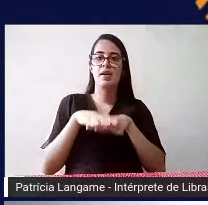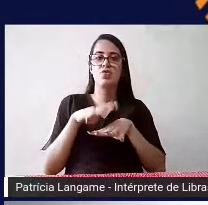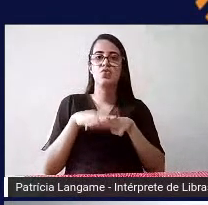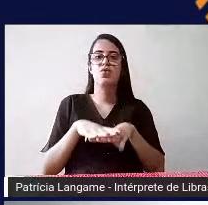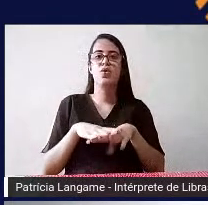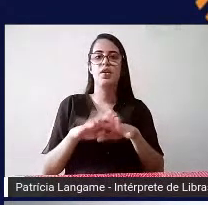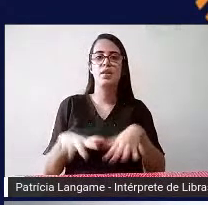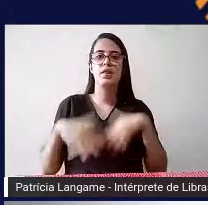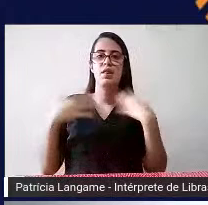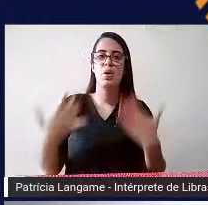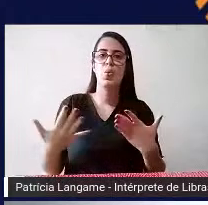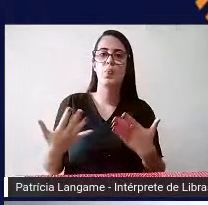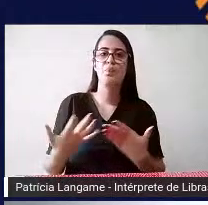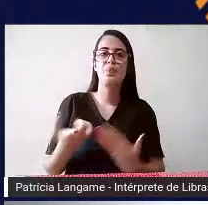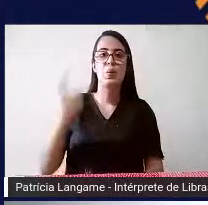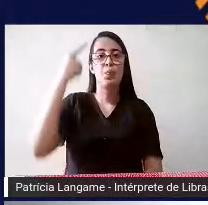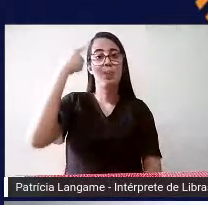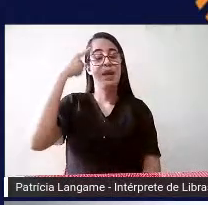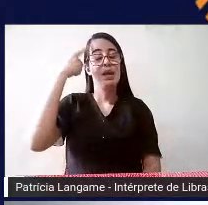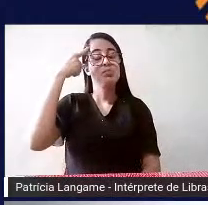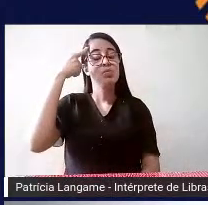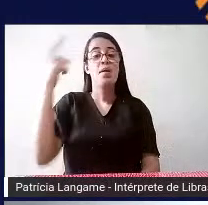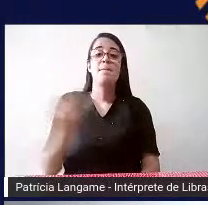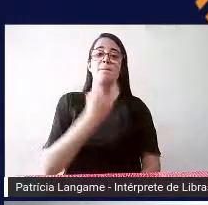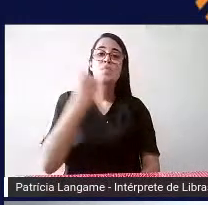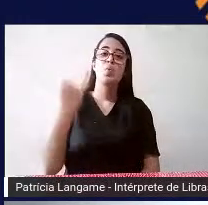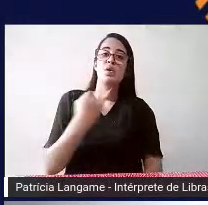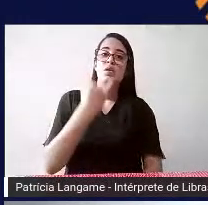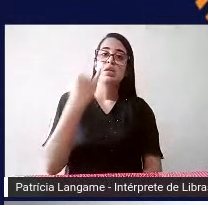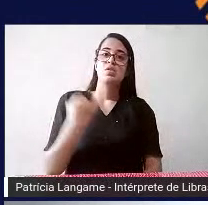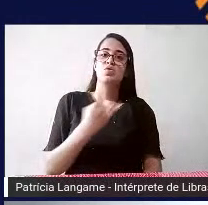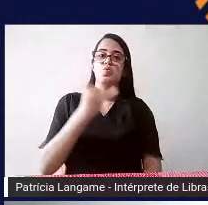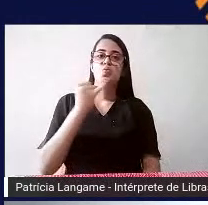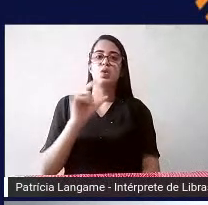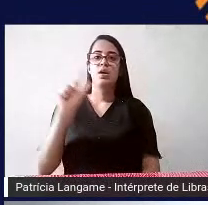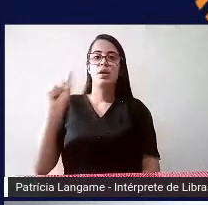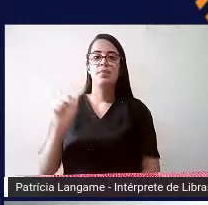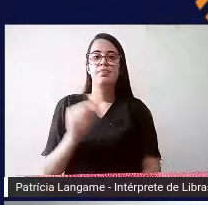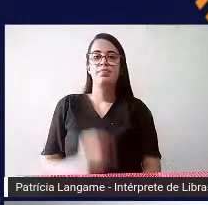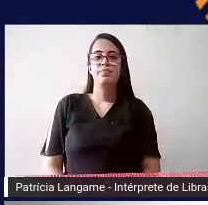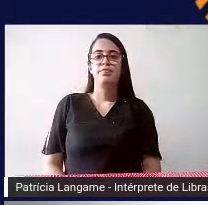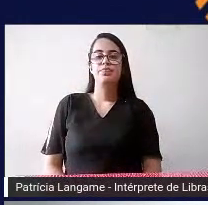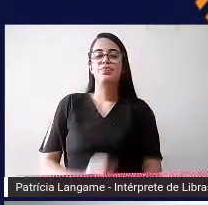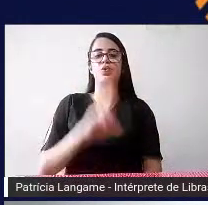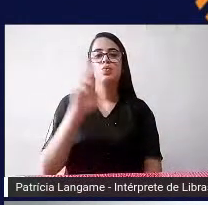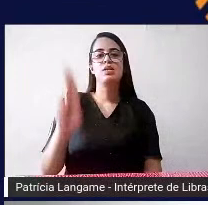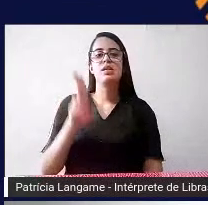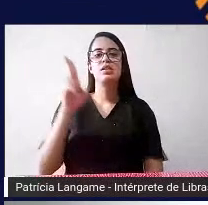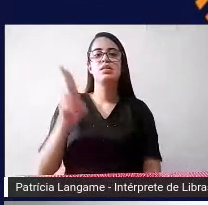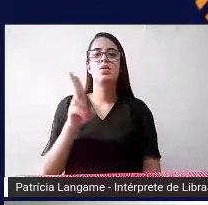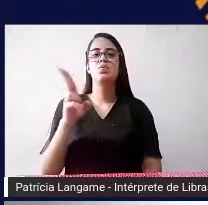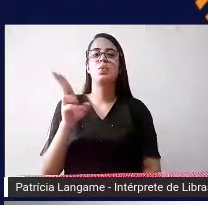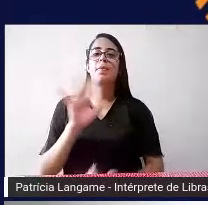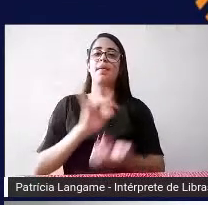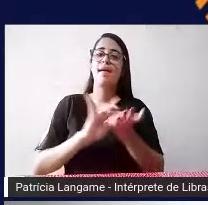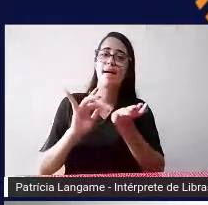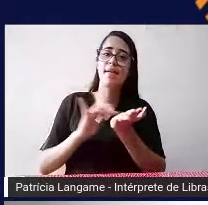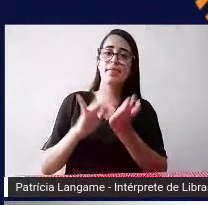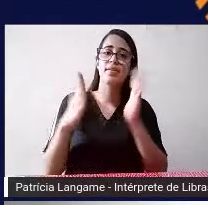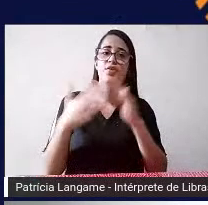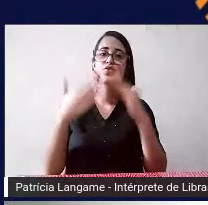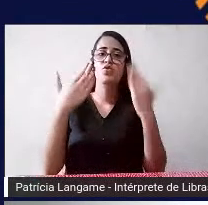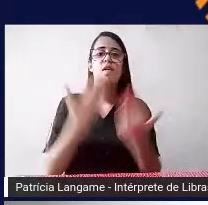eu penso que é fundamental né o a utilização do sistema Braille na escola